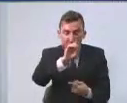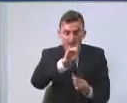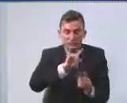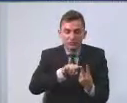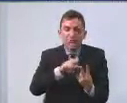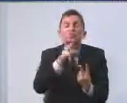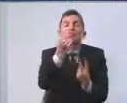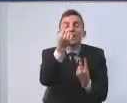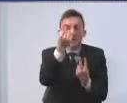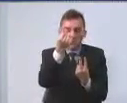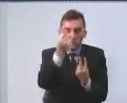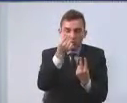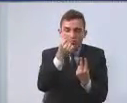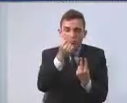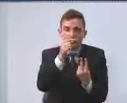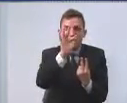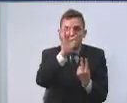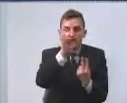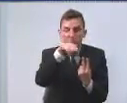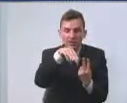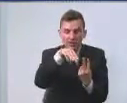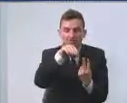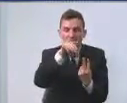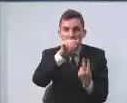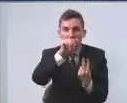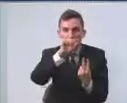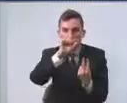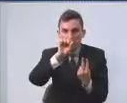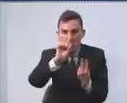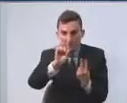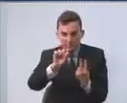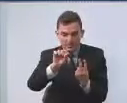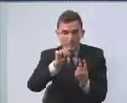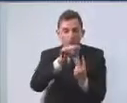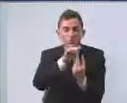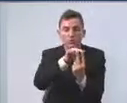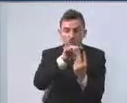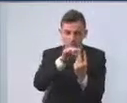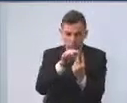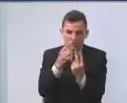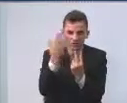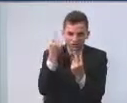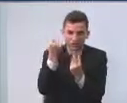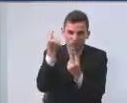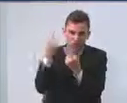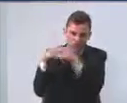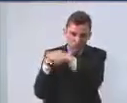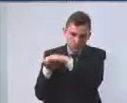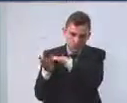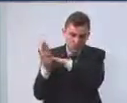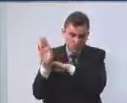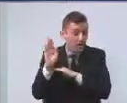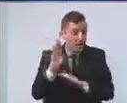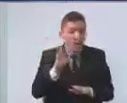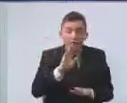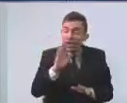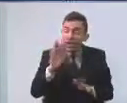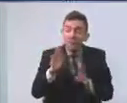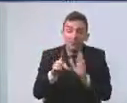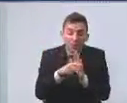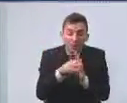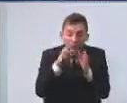os recursos do FMAS, ou seja, os recursos dos dois fundos, são únicamente exclusivamente